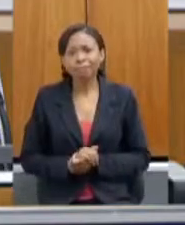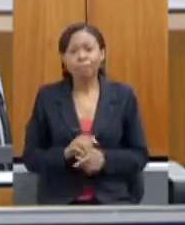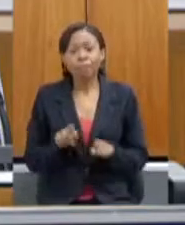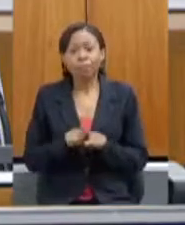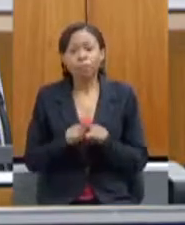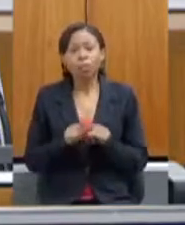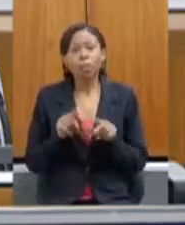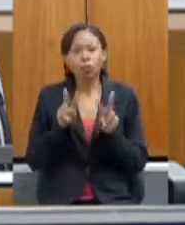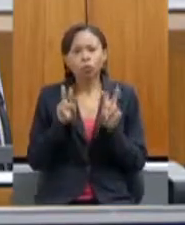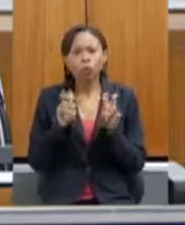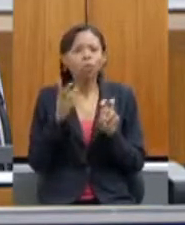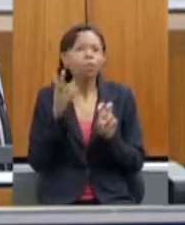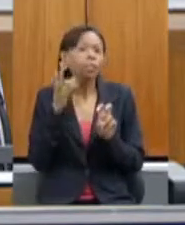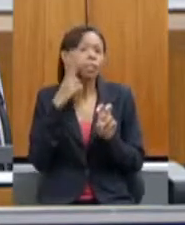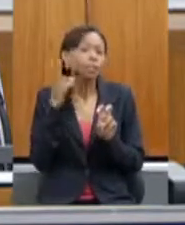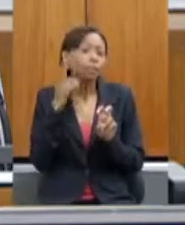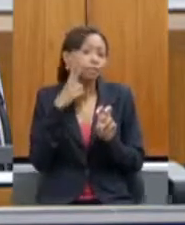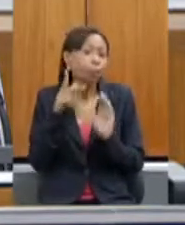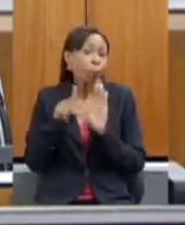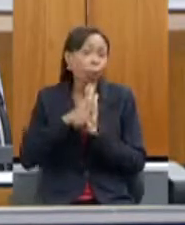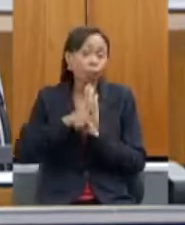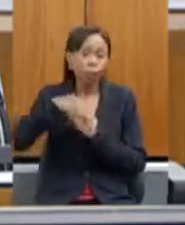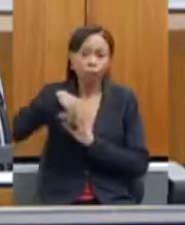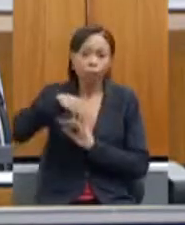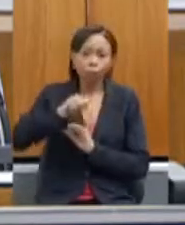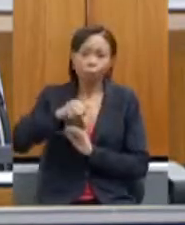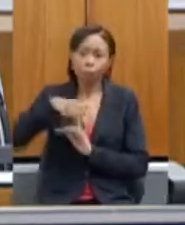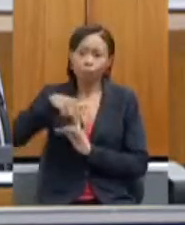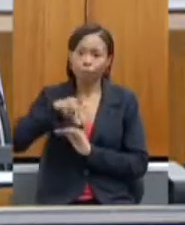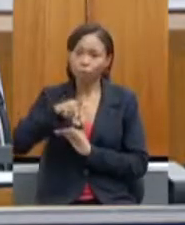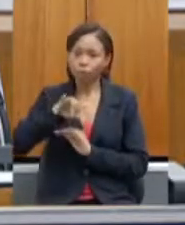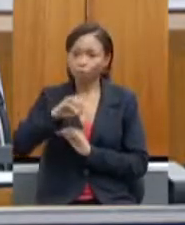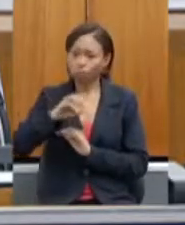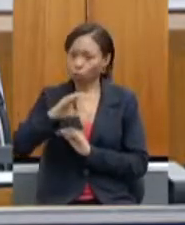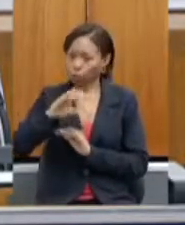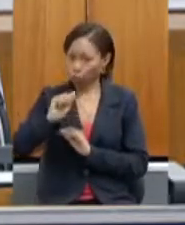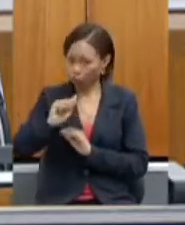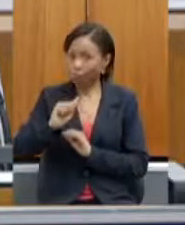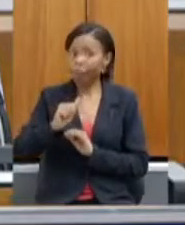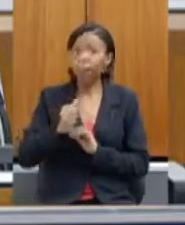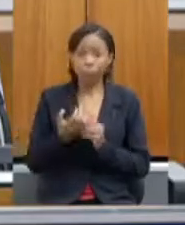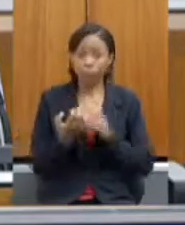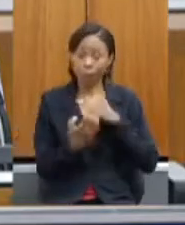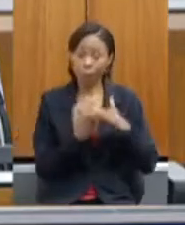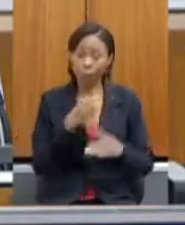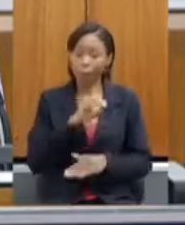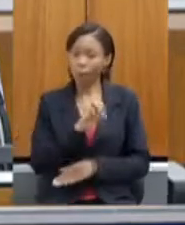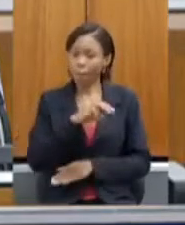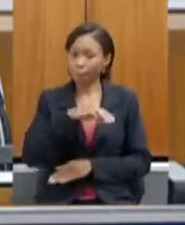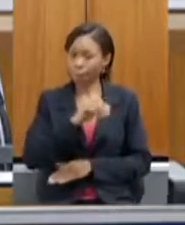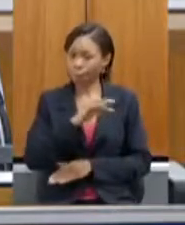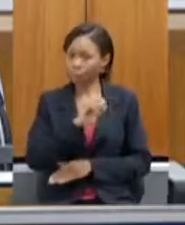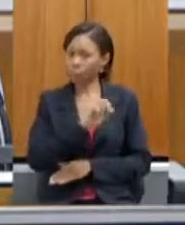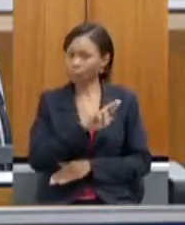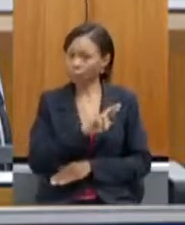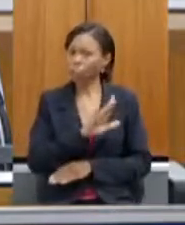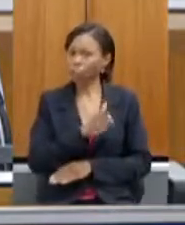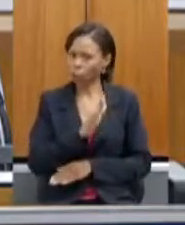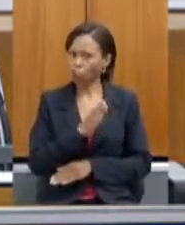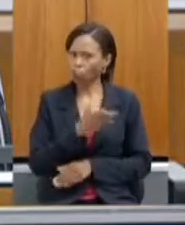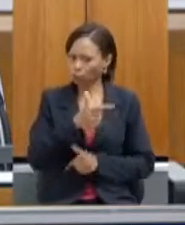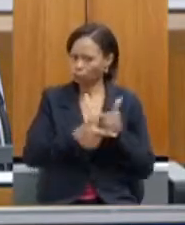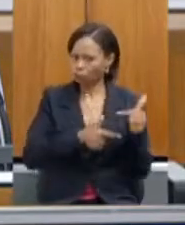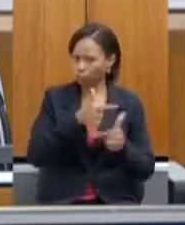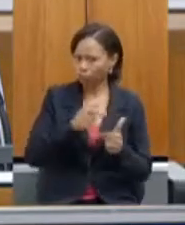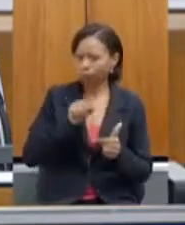cerveja de mandioca nossa matéria já está muito envolvida com esse projeto de mandioca na cerveja que a gente acredita que com